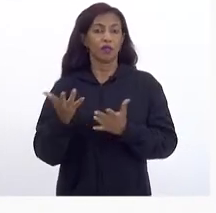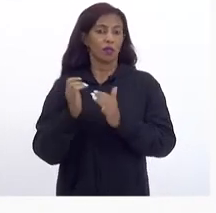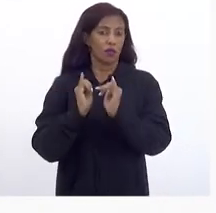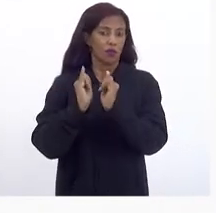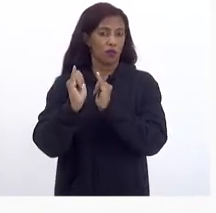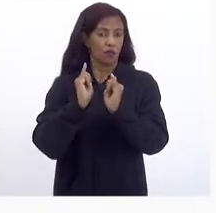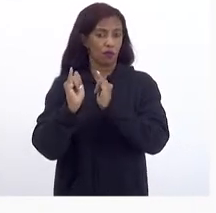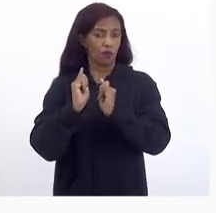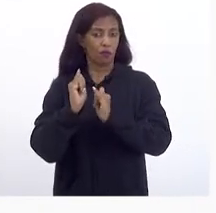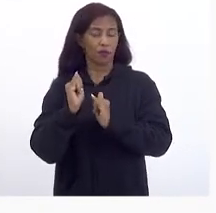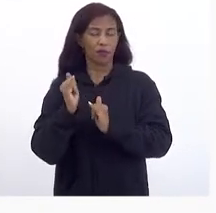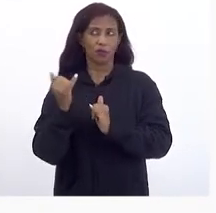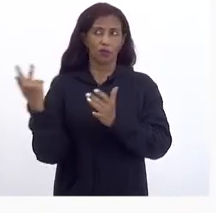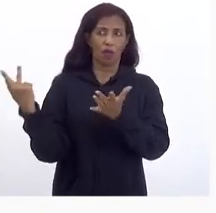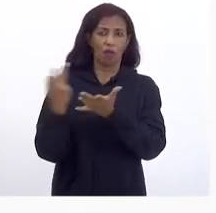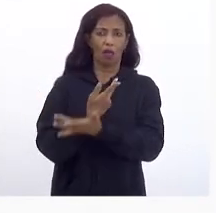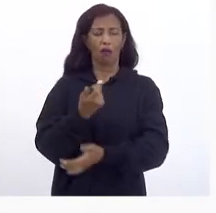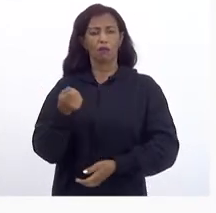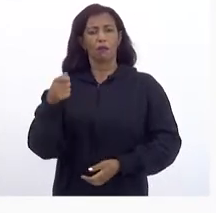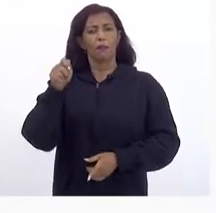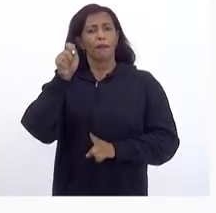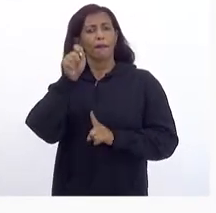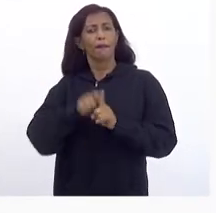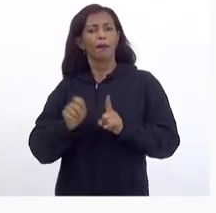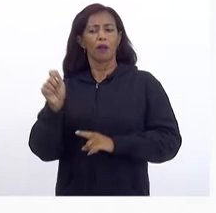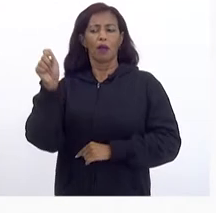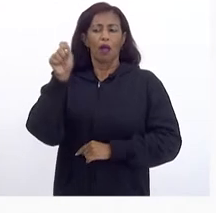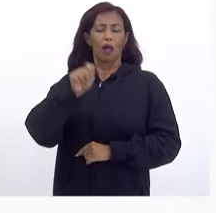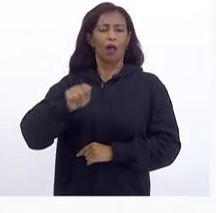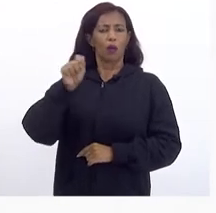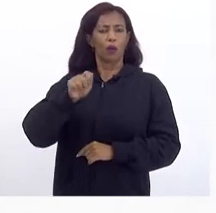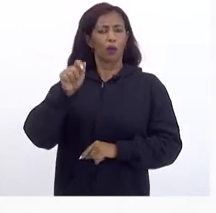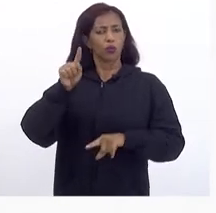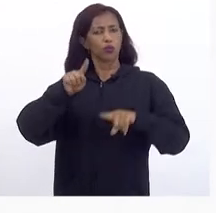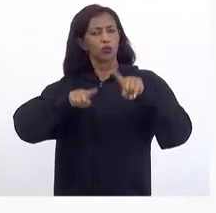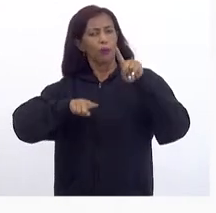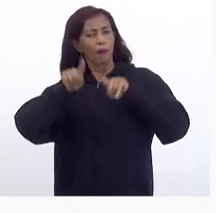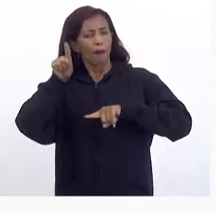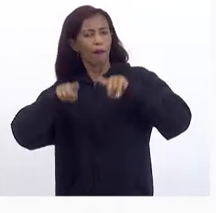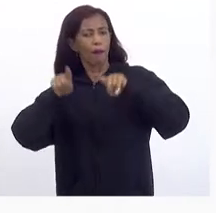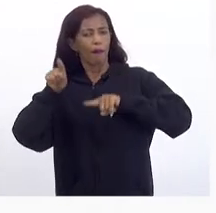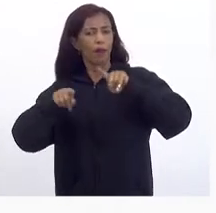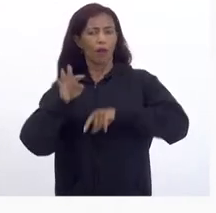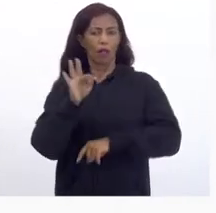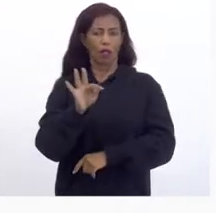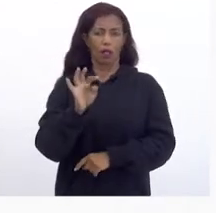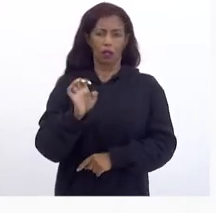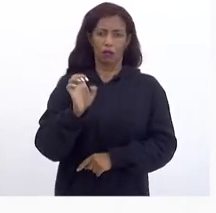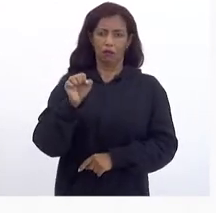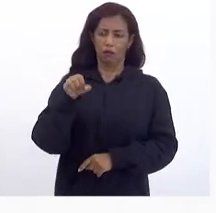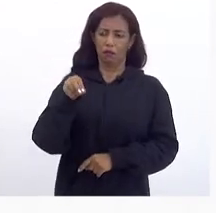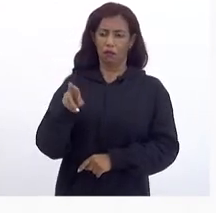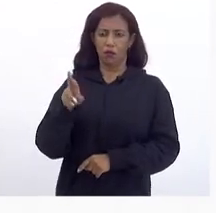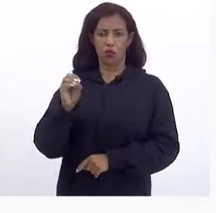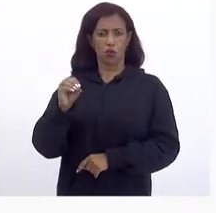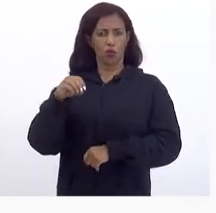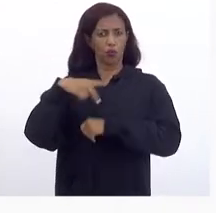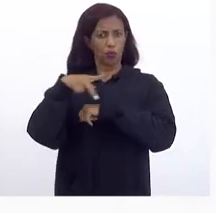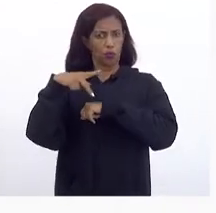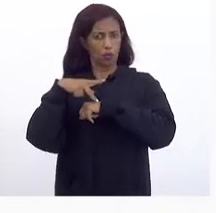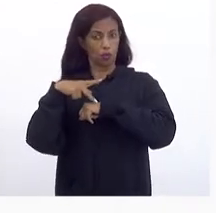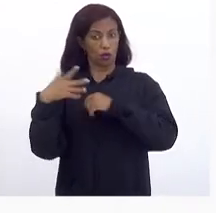estabelecemos Ali em agosto Com base Nos parâmetros Da Secretaria Do Tesouro Nacional Então nós temos Um PIB